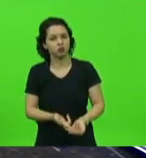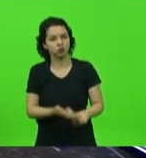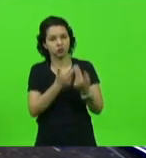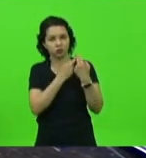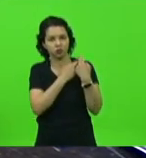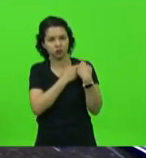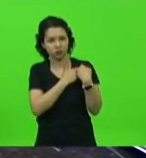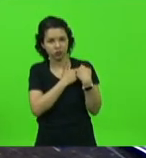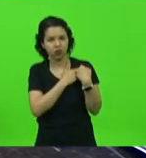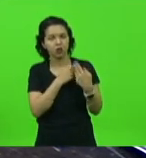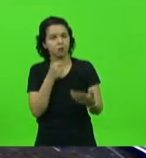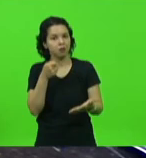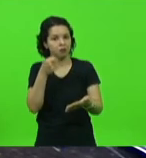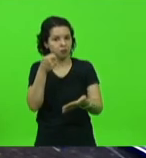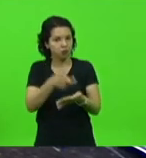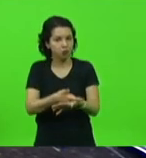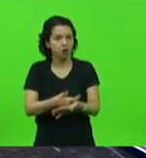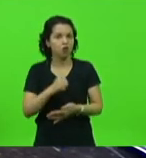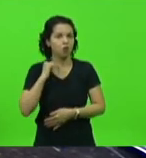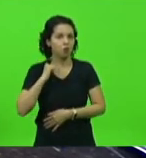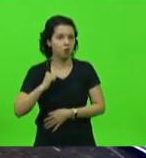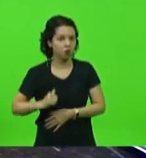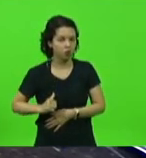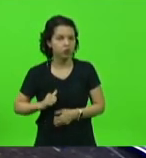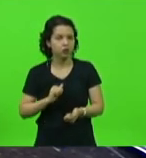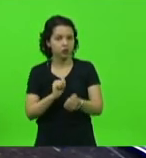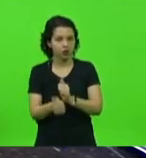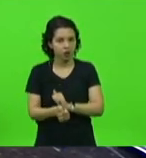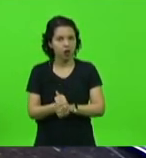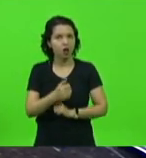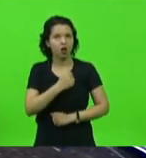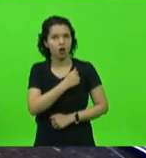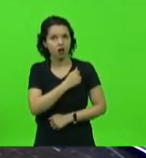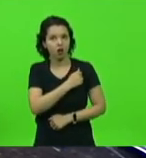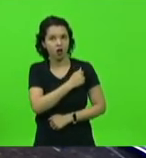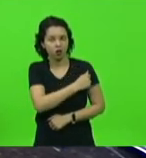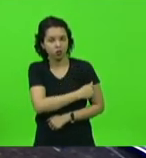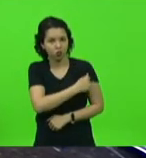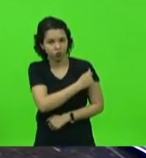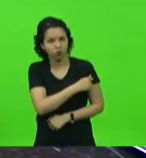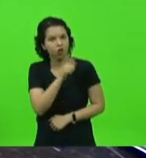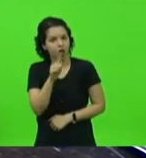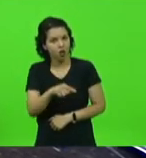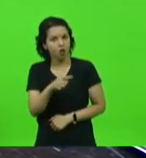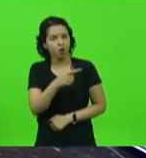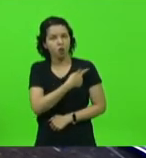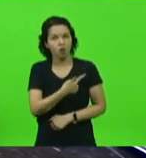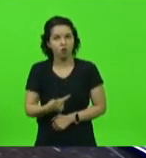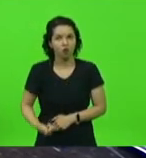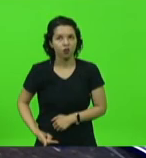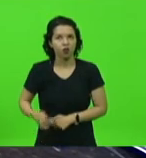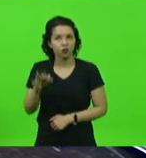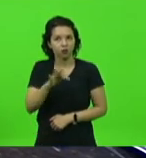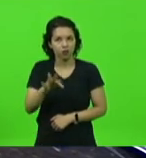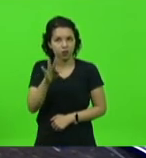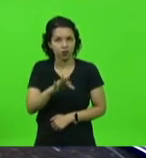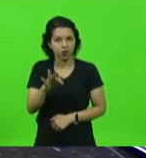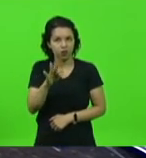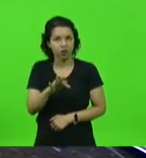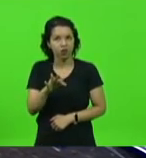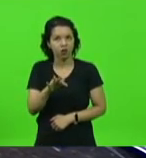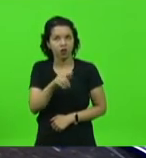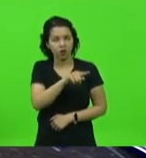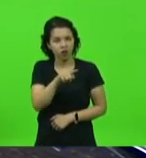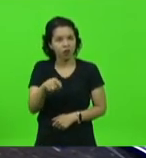e pagar o bolso atleta desses alunos, que seria do governo federal, então, no mínimo, deveria